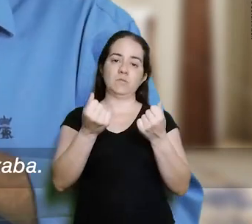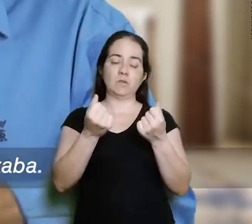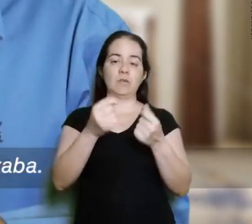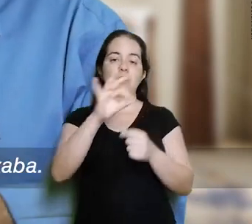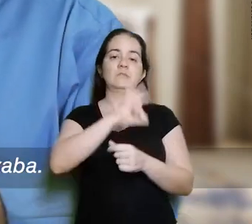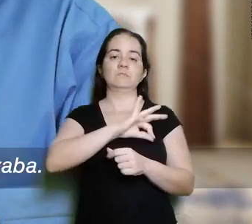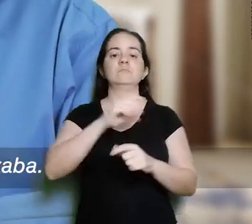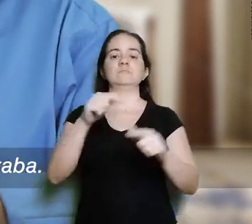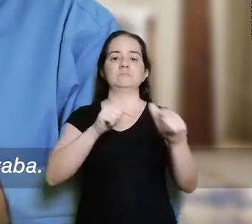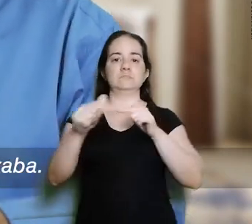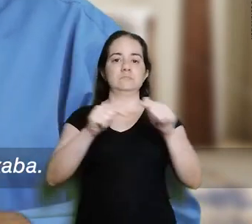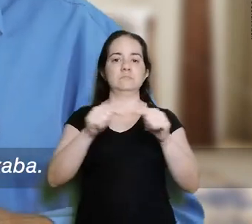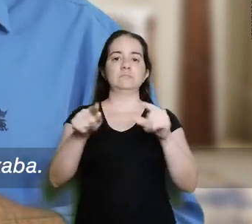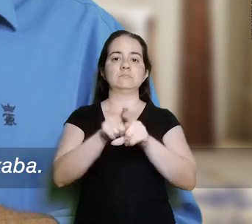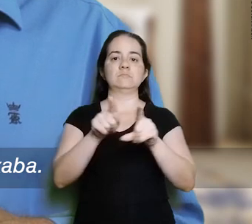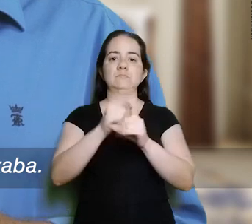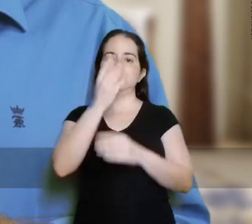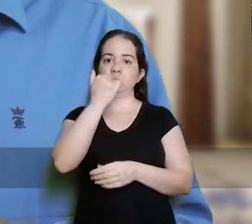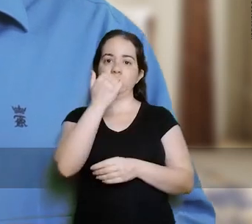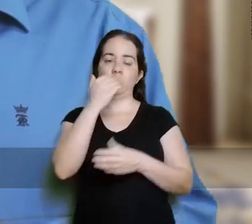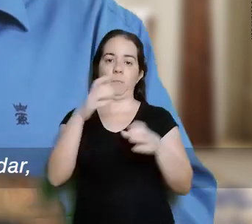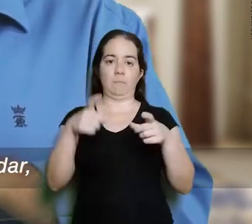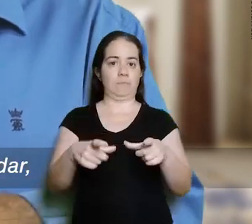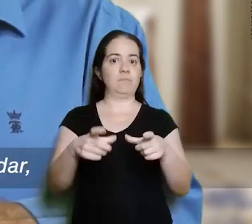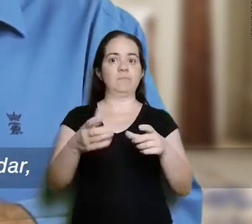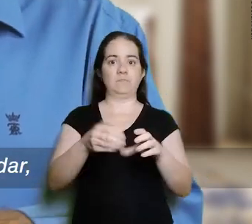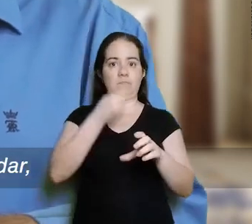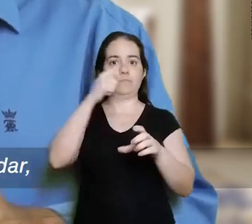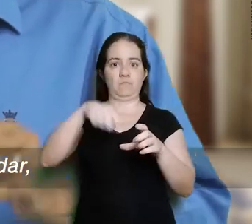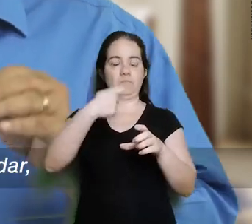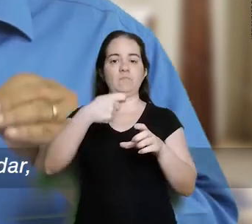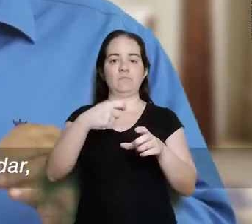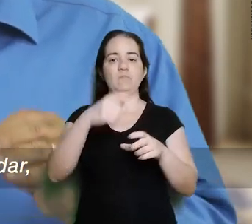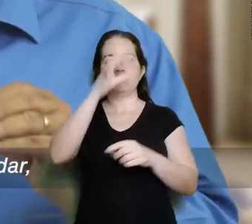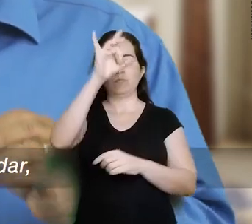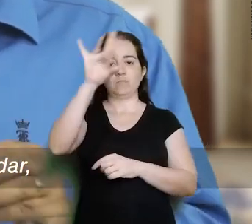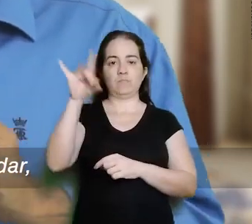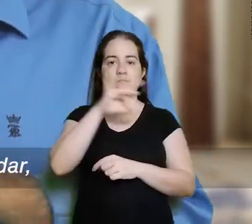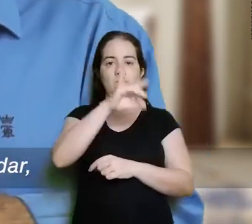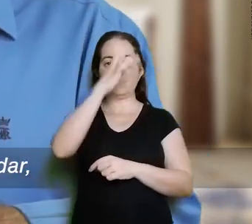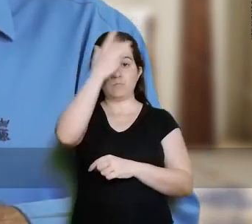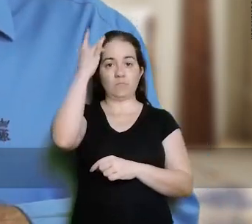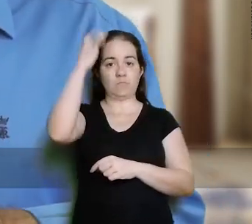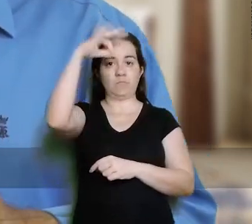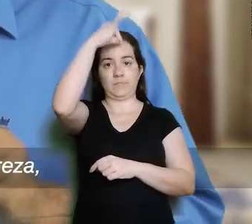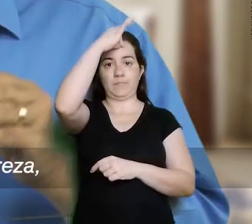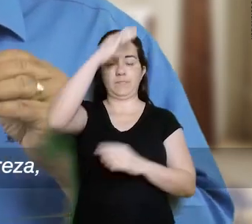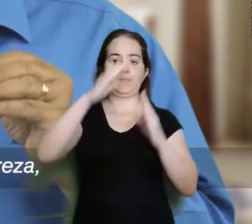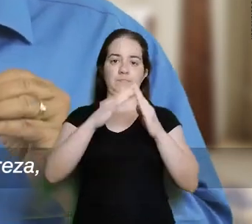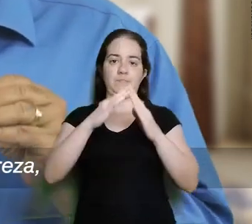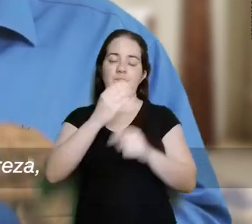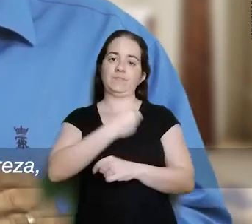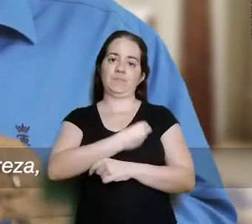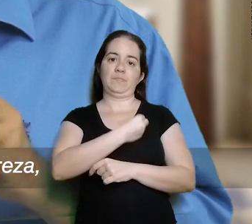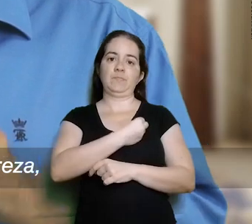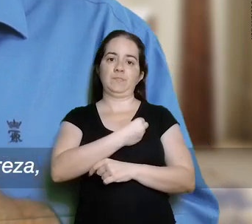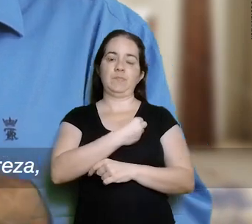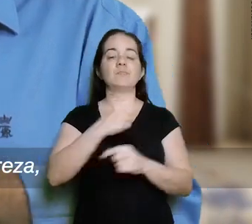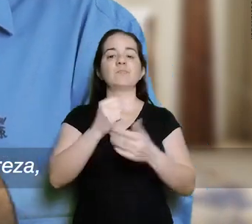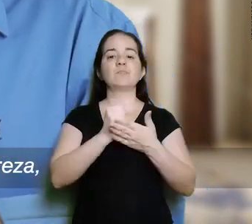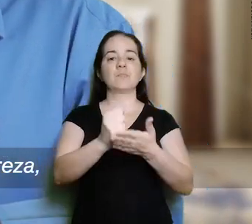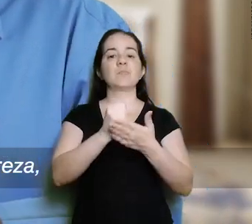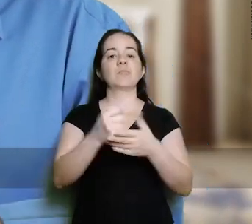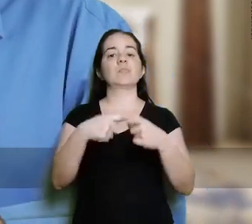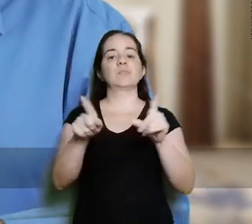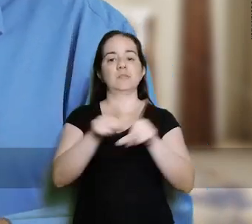e comida no prato do cidadão capixaba. Para isso, além de acolher e cuidar, vamos qualificar quem